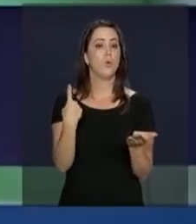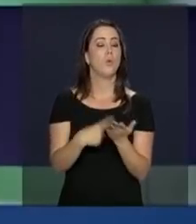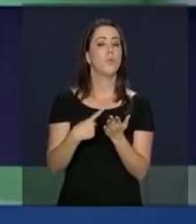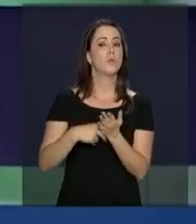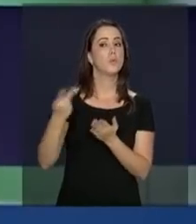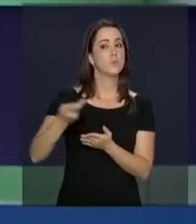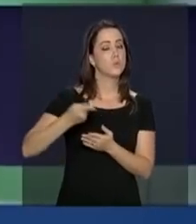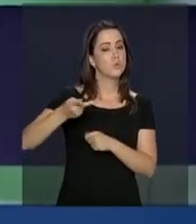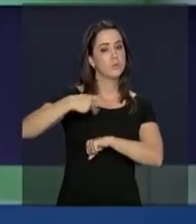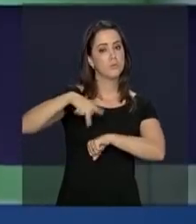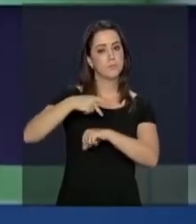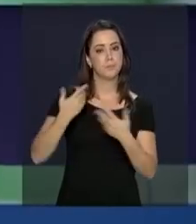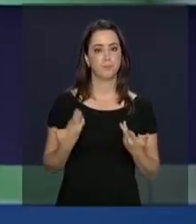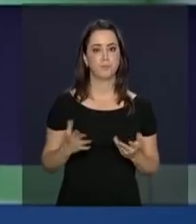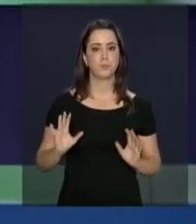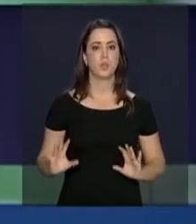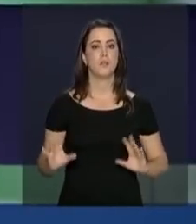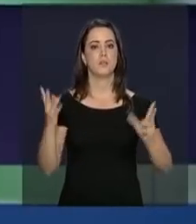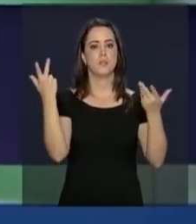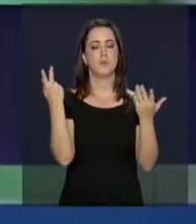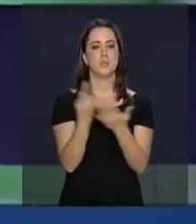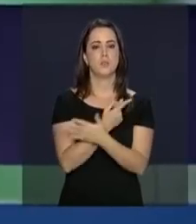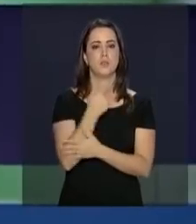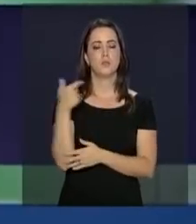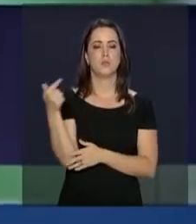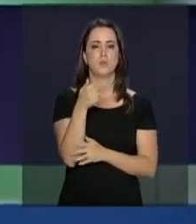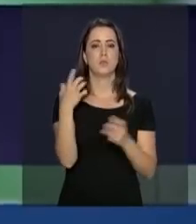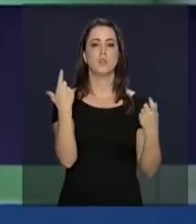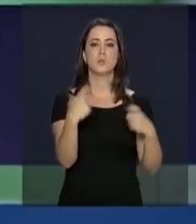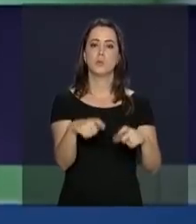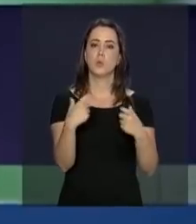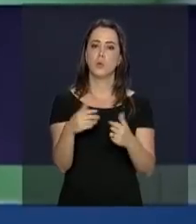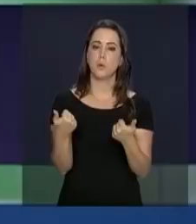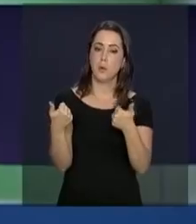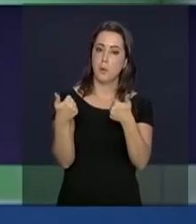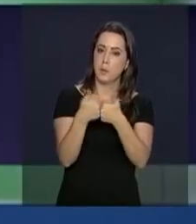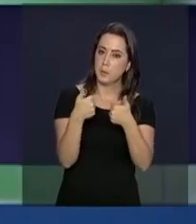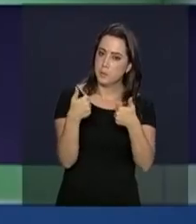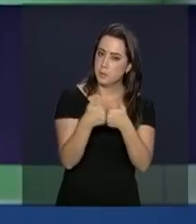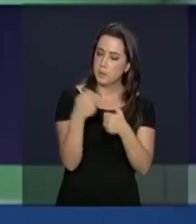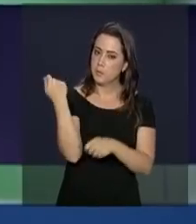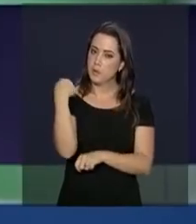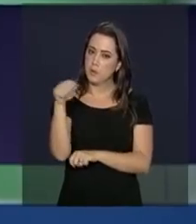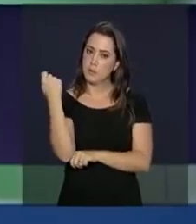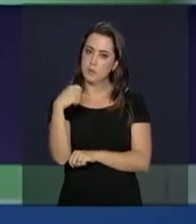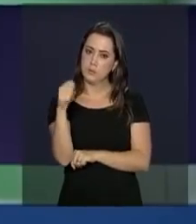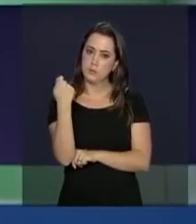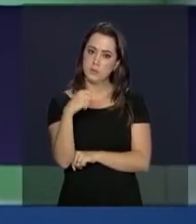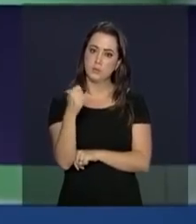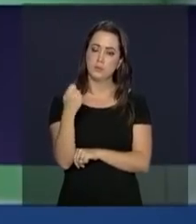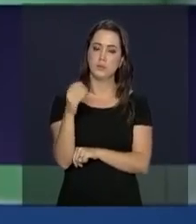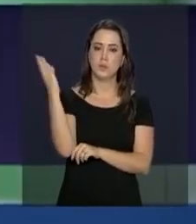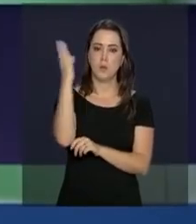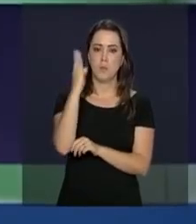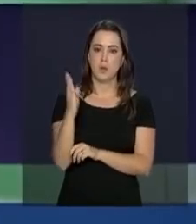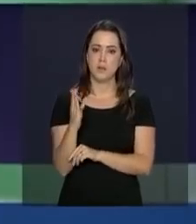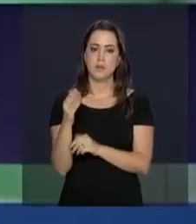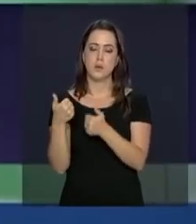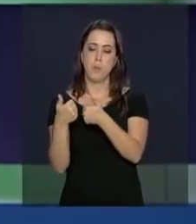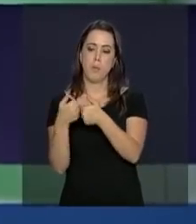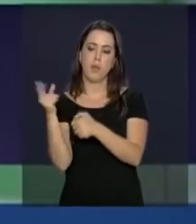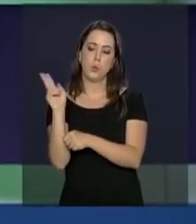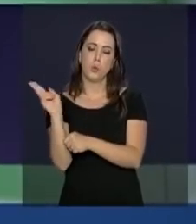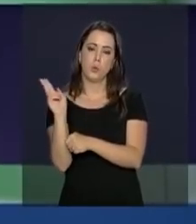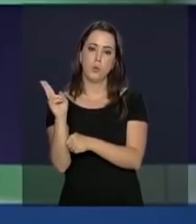entre os dois países. A solenidade aconteceu no 7º Regimento de Cavalaria Mecanizado, em Santana do Livramento, no Rio Grande do Sul,